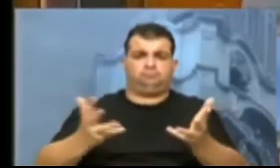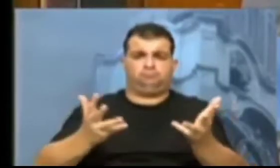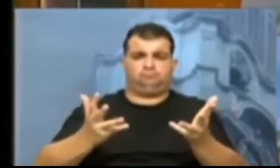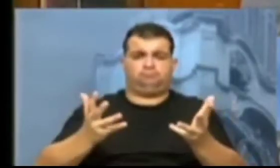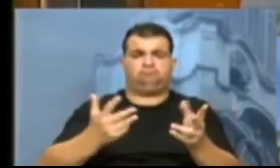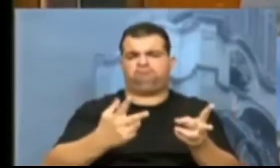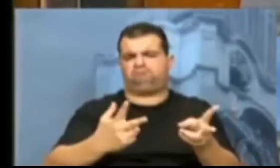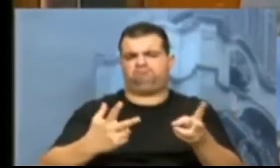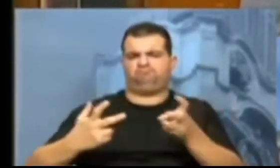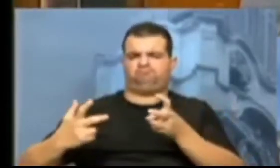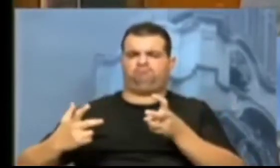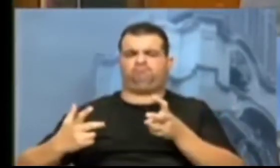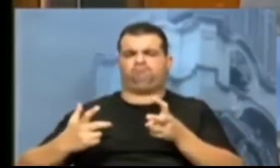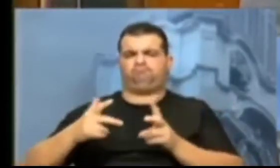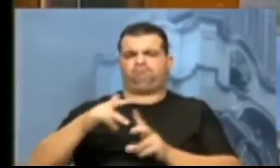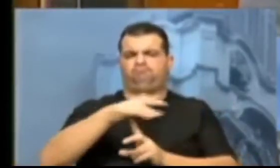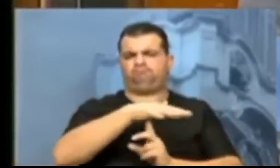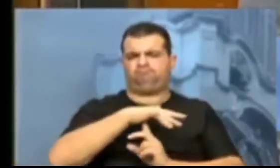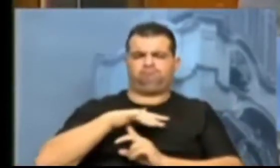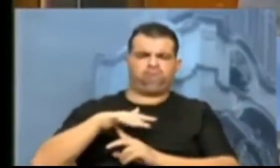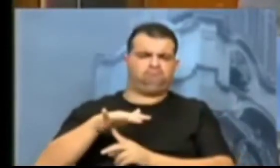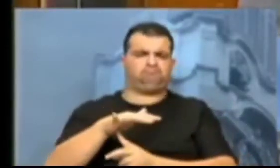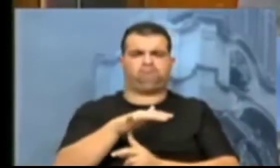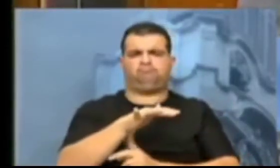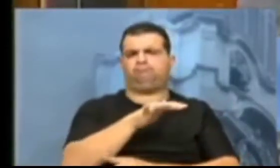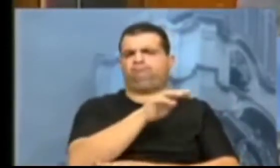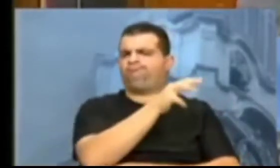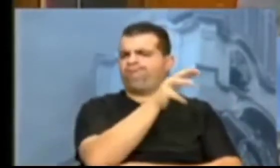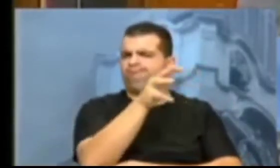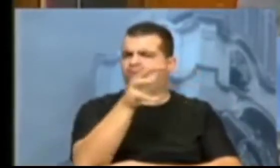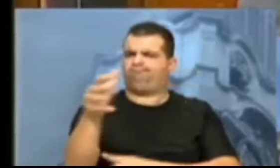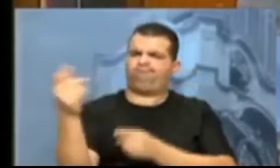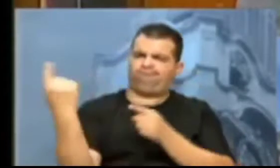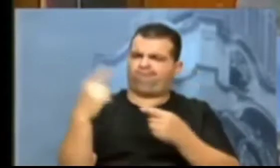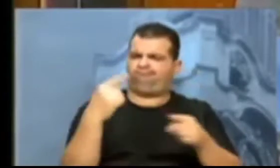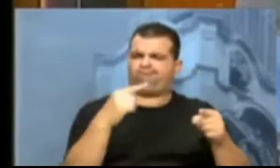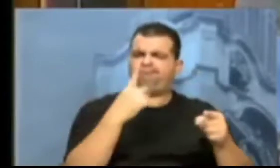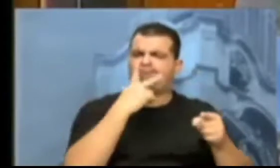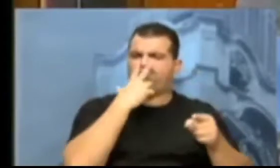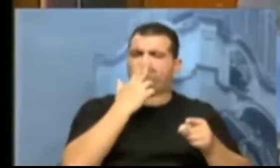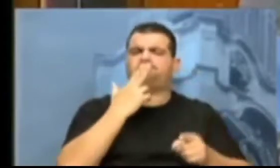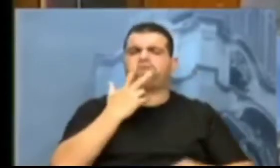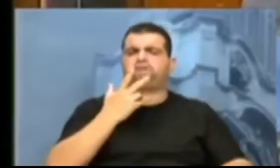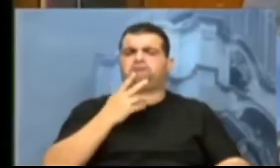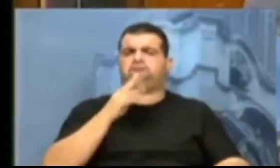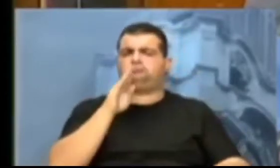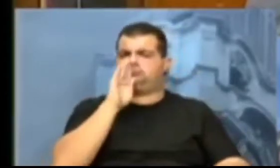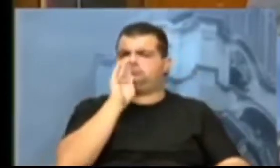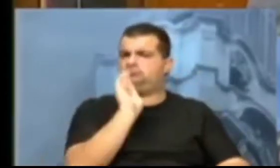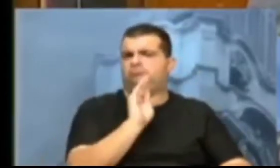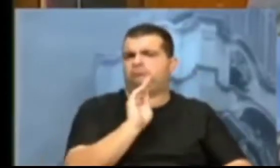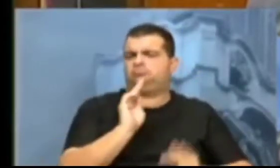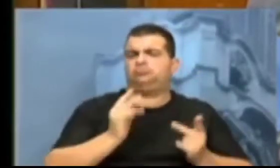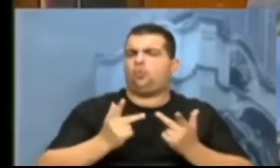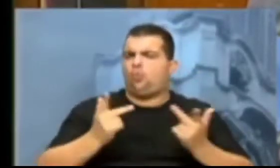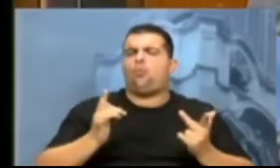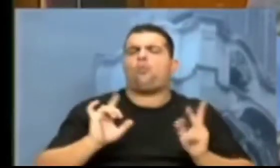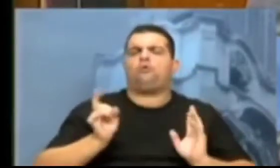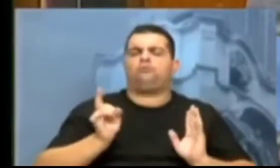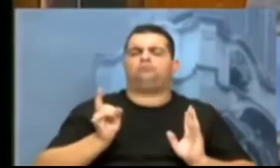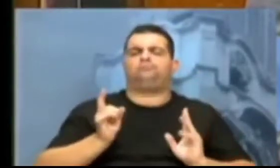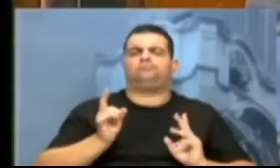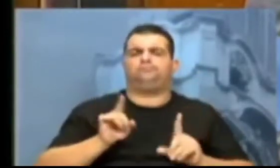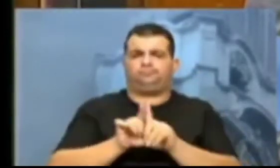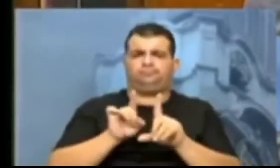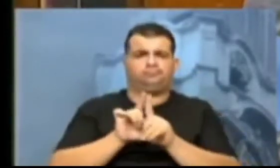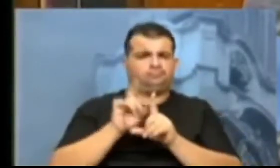o meio ambiente sendo atacado através do negacionismo, através de políticas